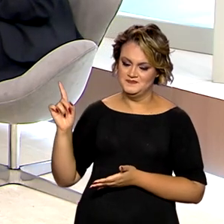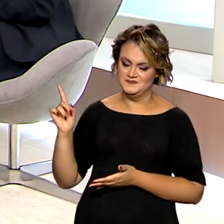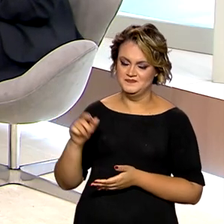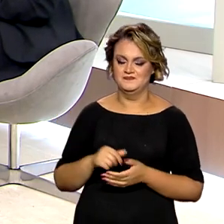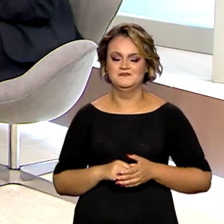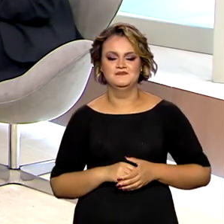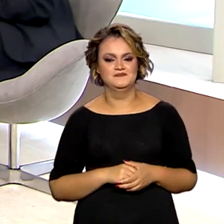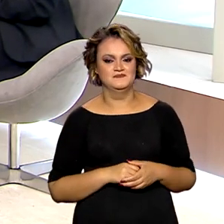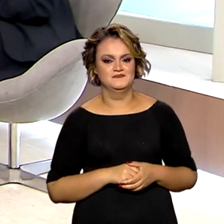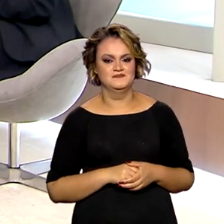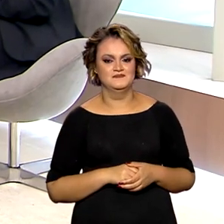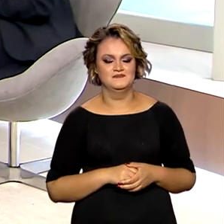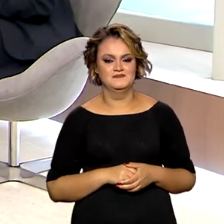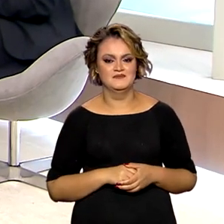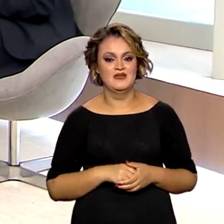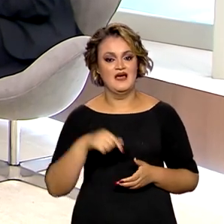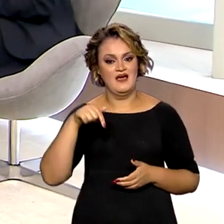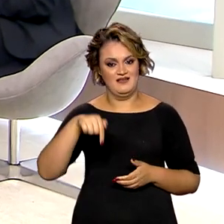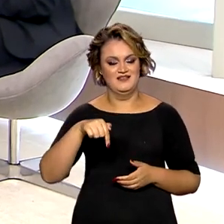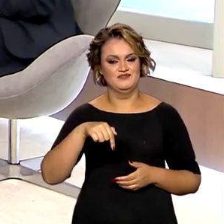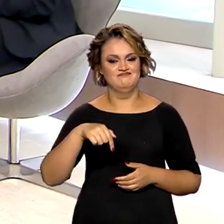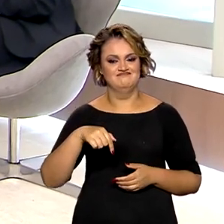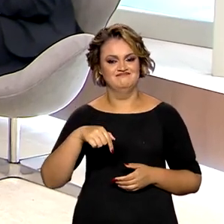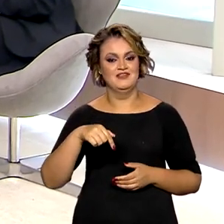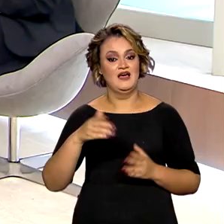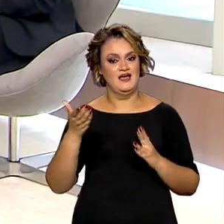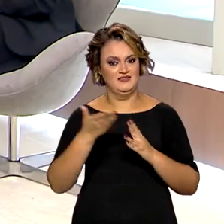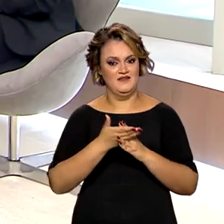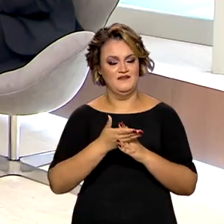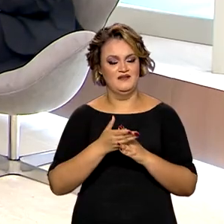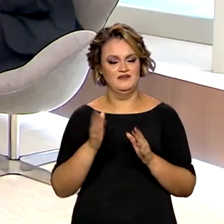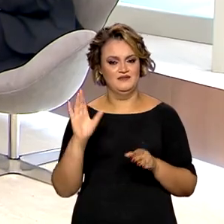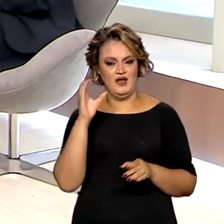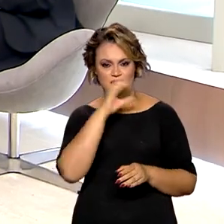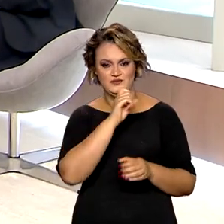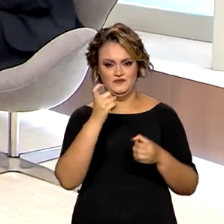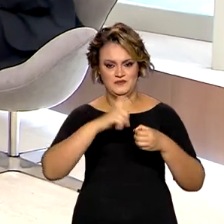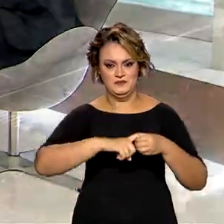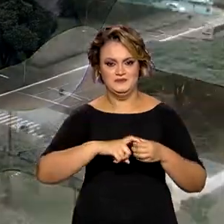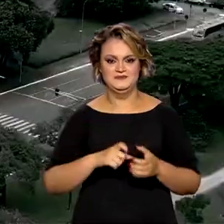Lúcia Munhoz dos Reis, aqui no Brasil em Falta. Voltamos em instantes.